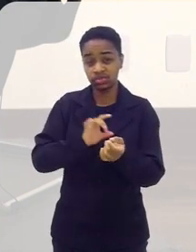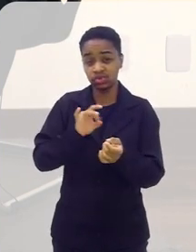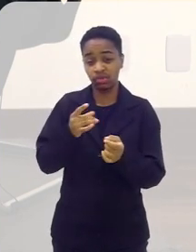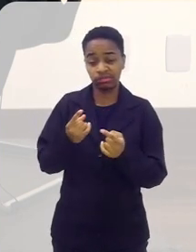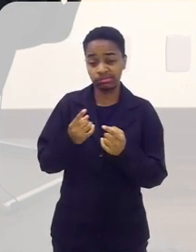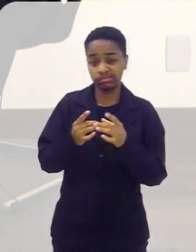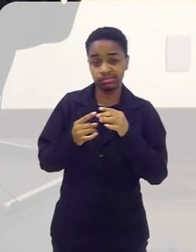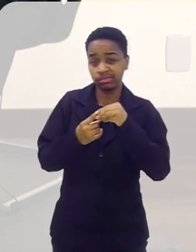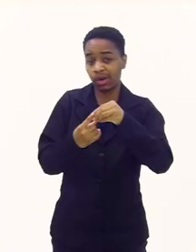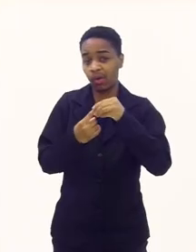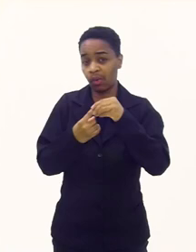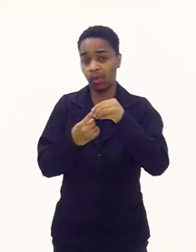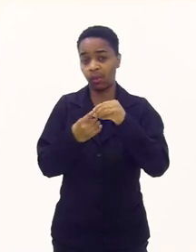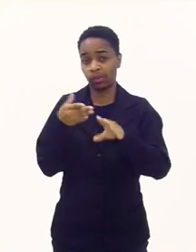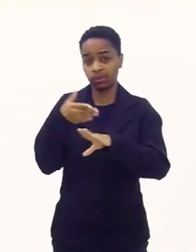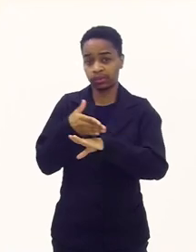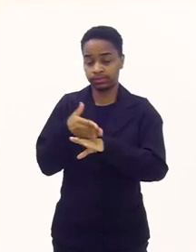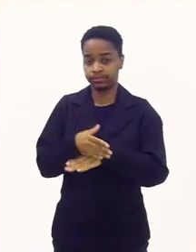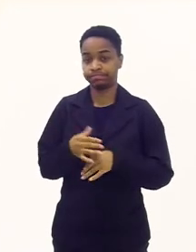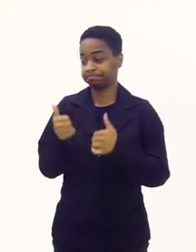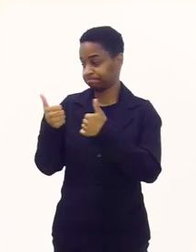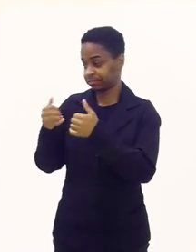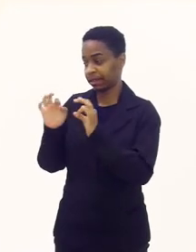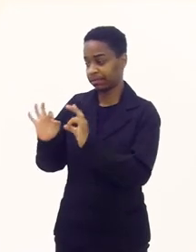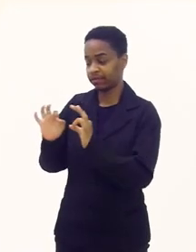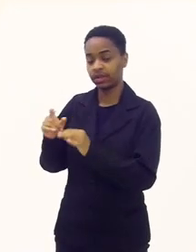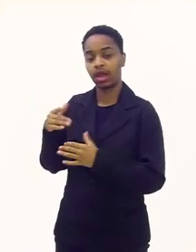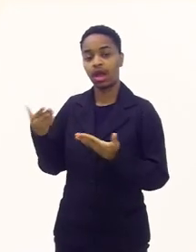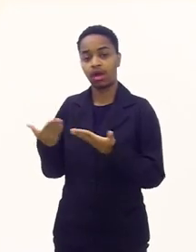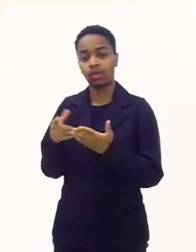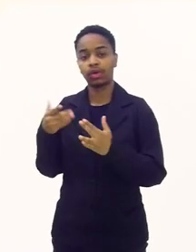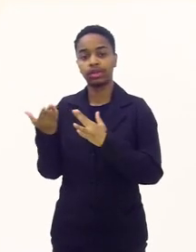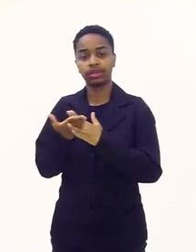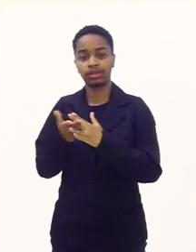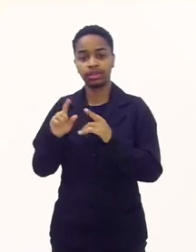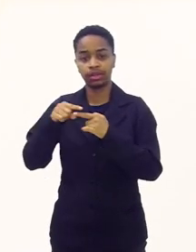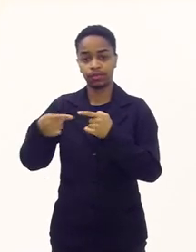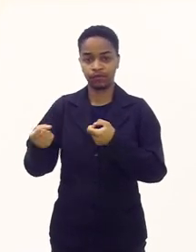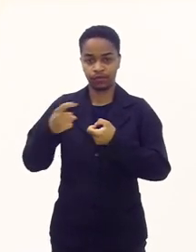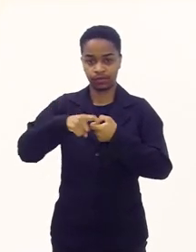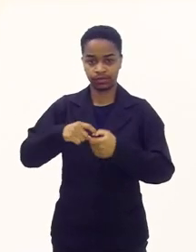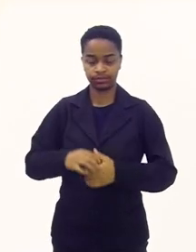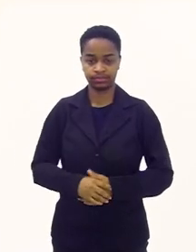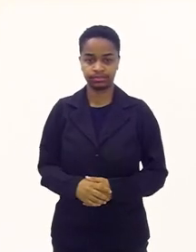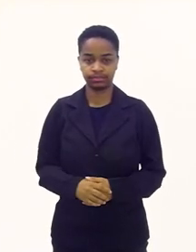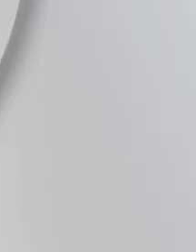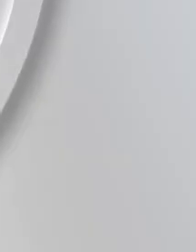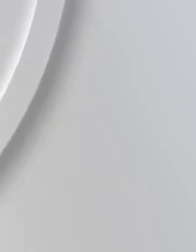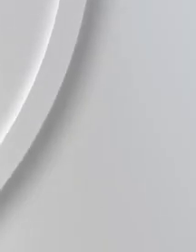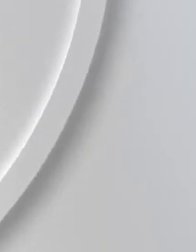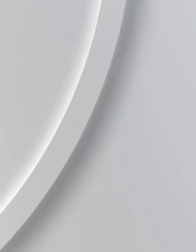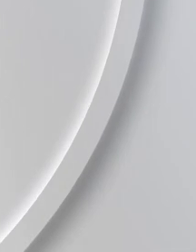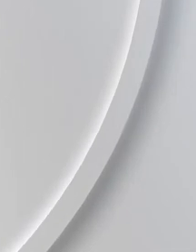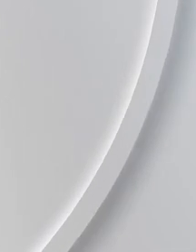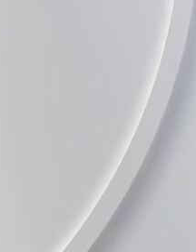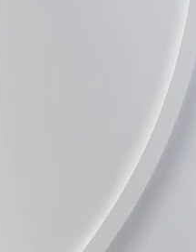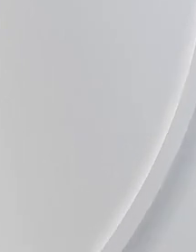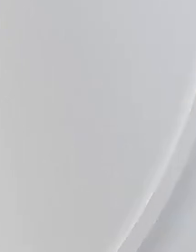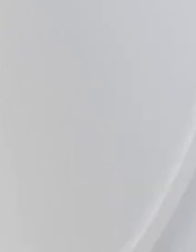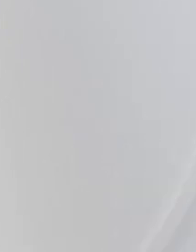com a pessoa física. Perfeito. Nós vamos no intervalo e já voltamos. E aí